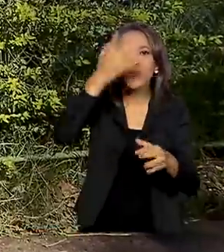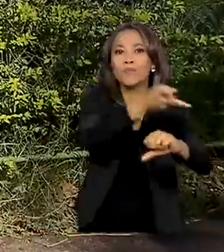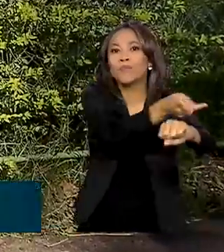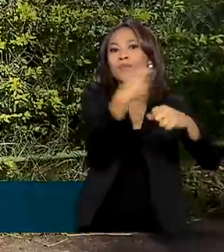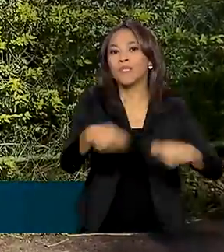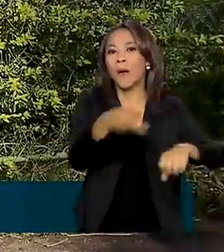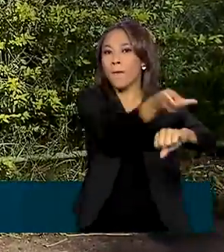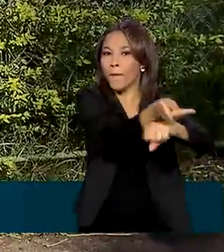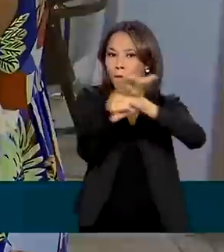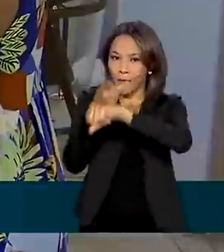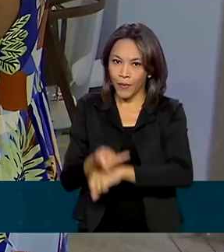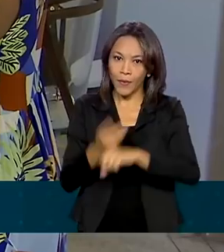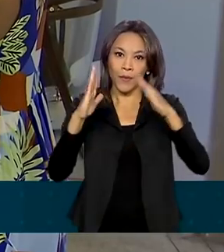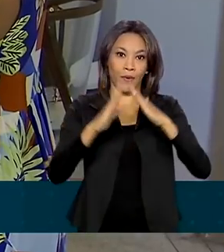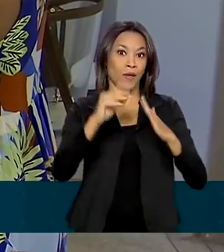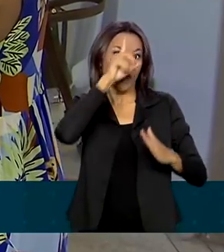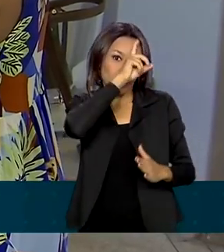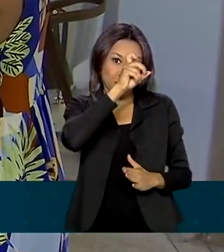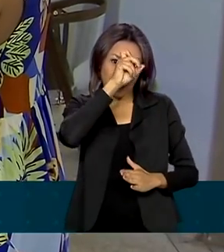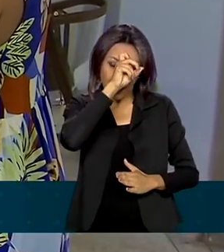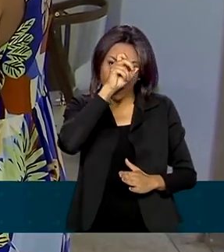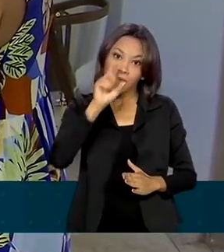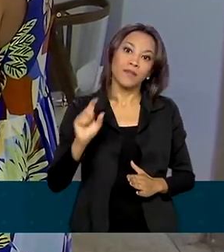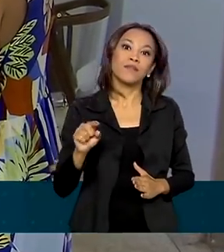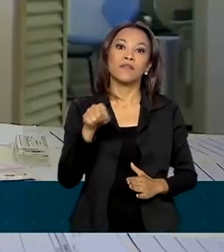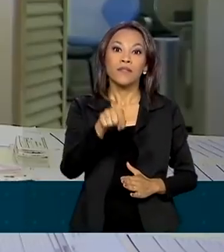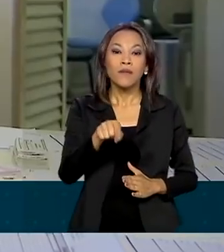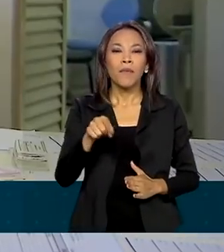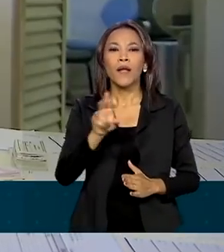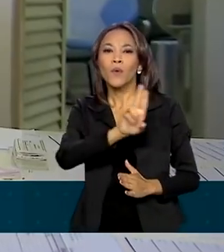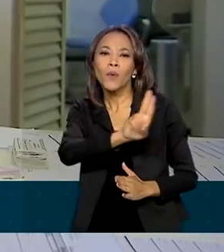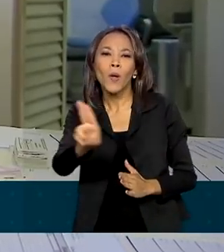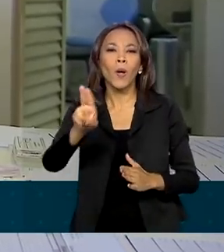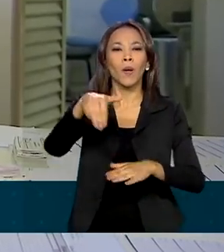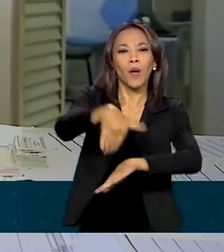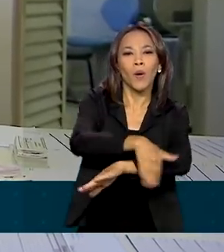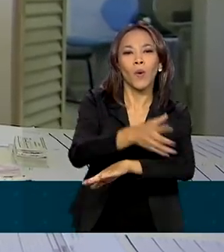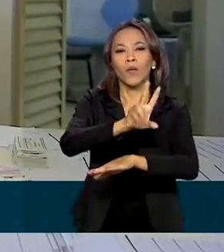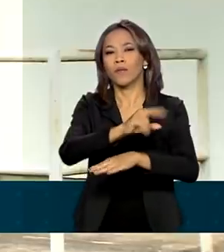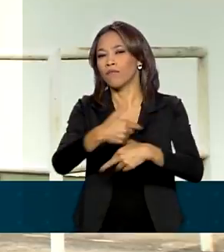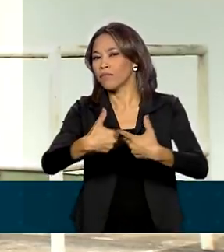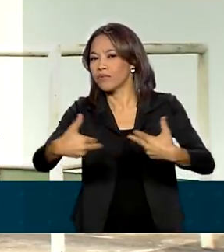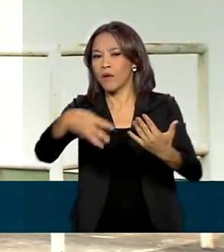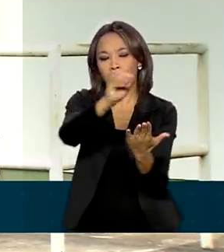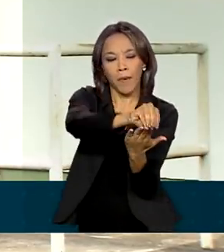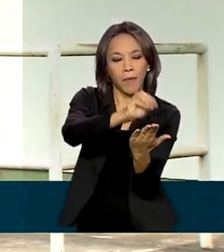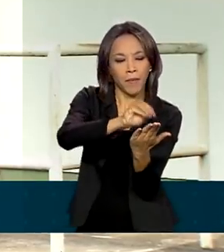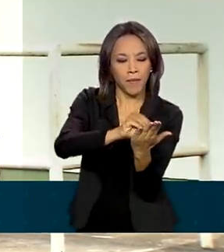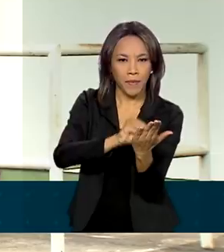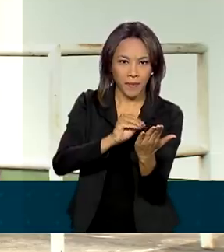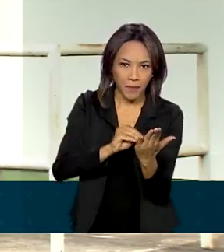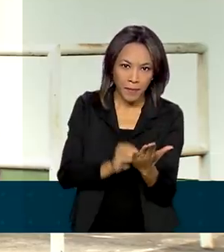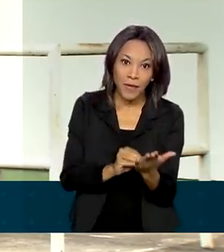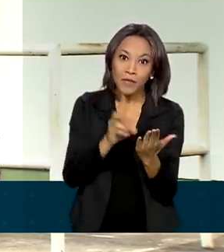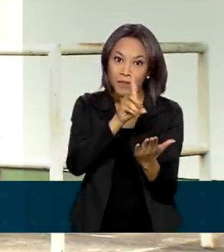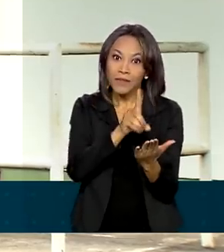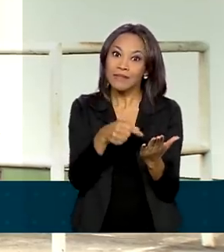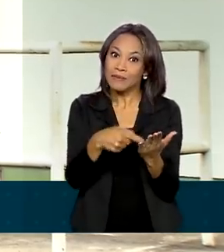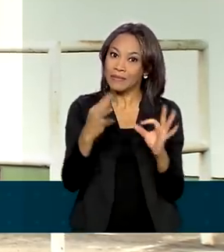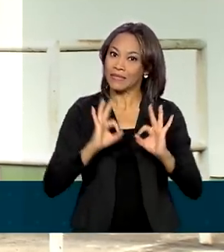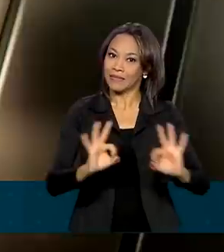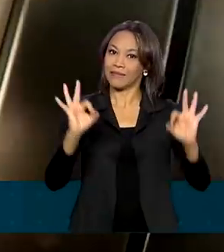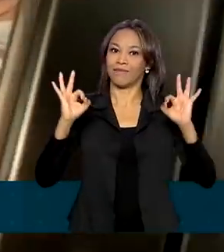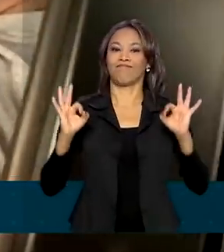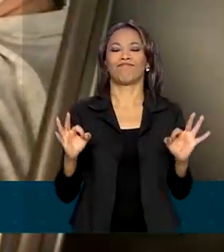cadastro nos postos de saúde procurem a unidade para colocar os dados do prontuário eletrônico em dia. A